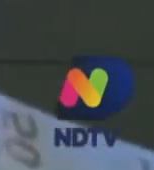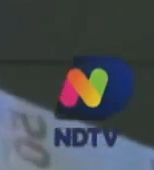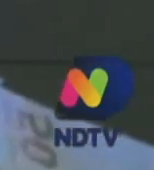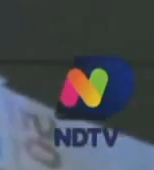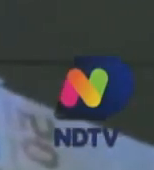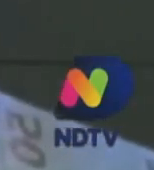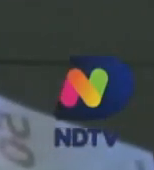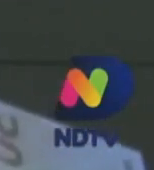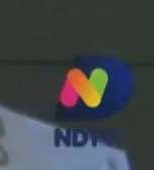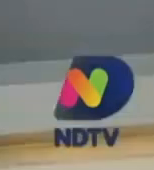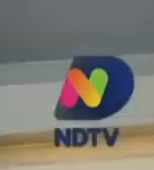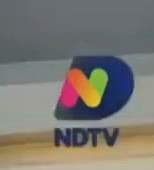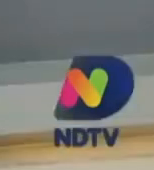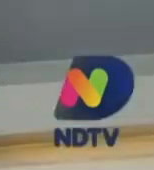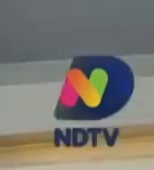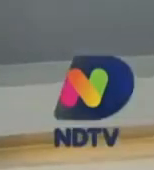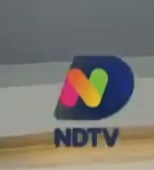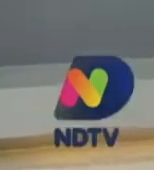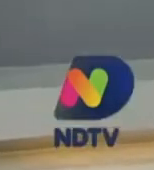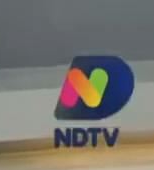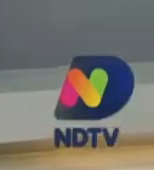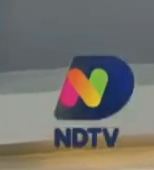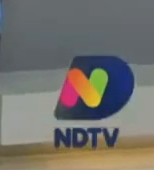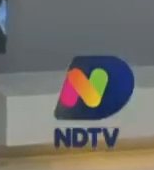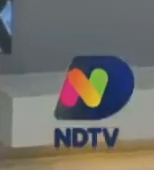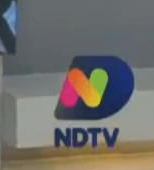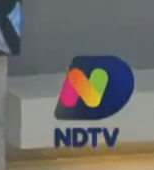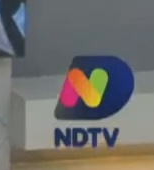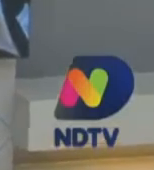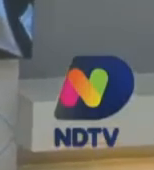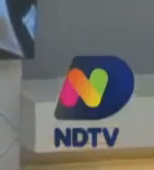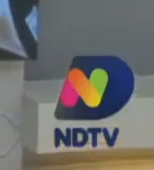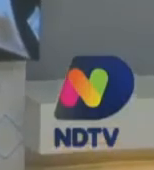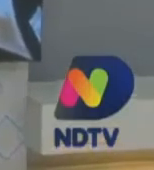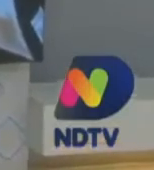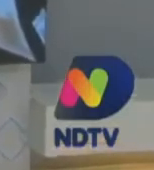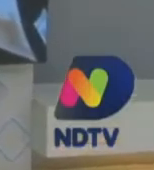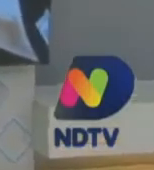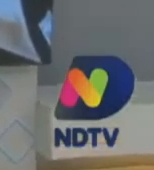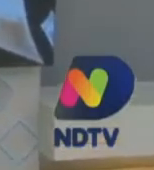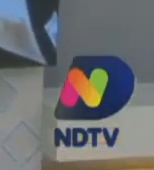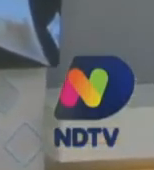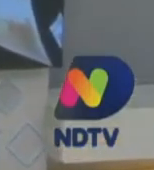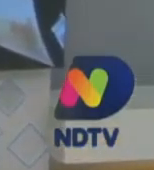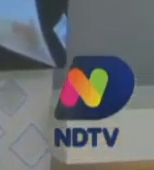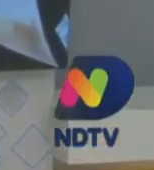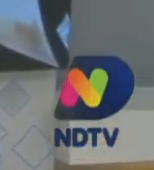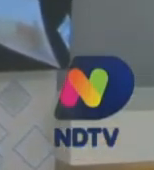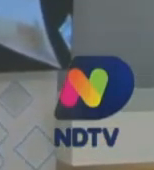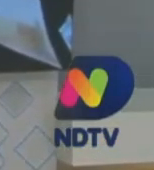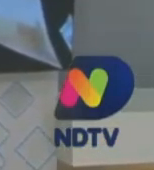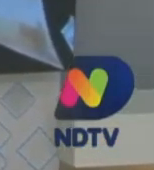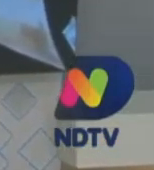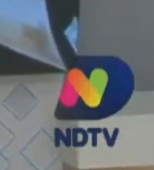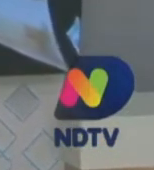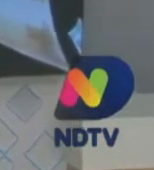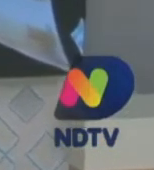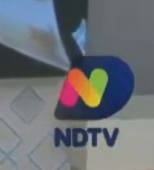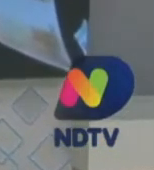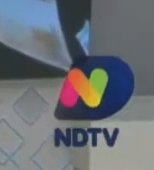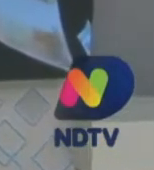folgas gratificações que estão da realidade das ruas